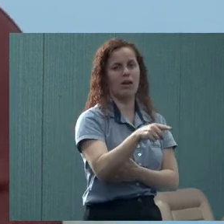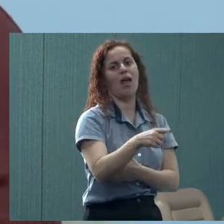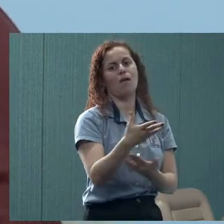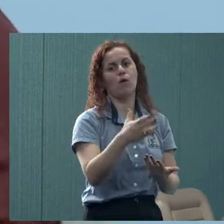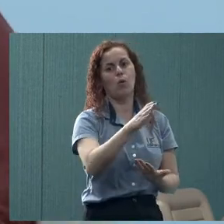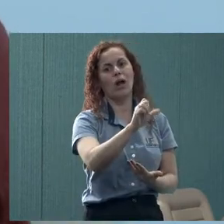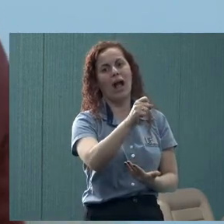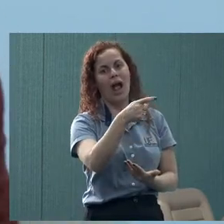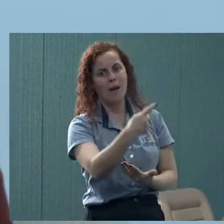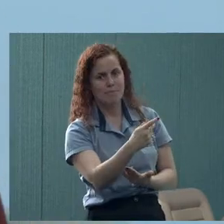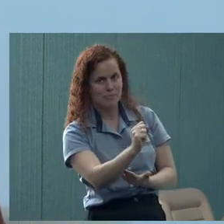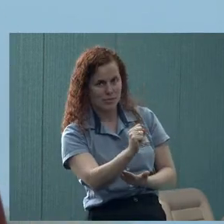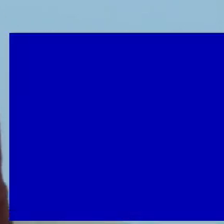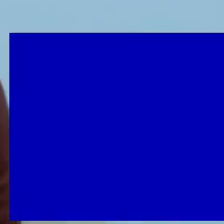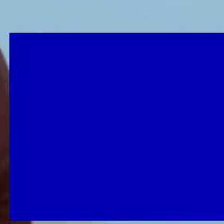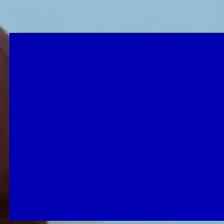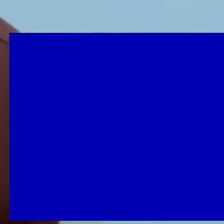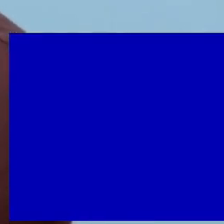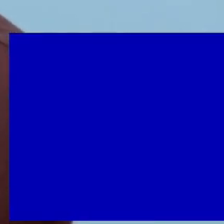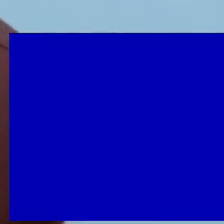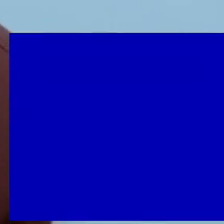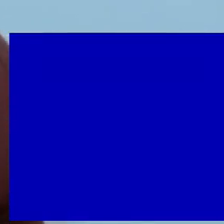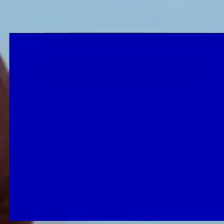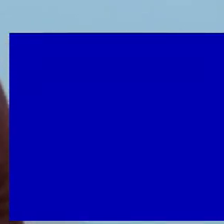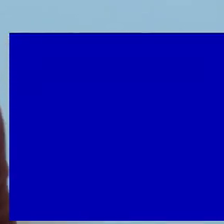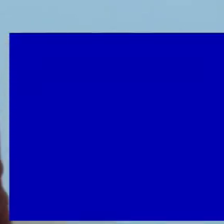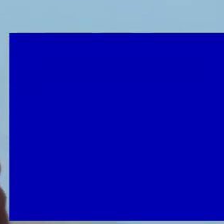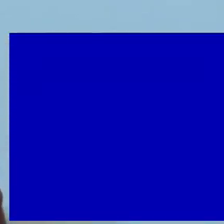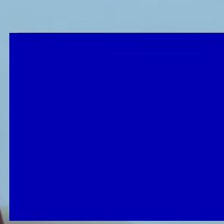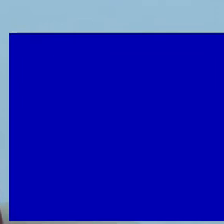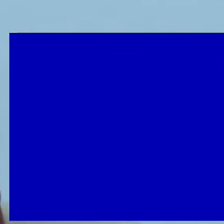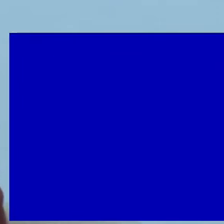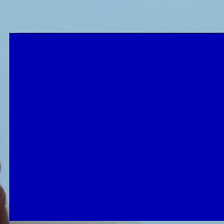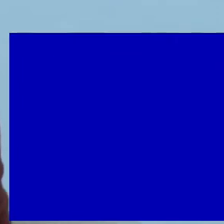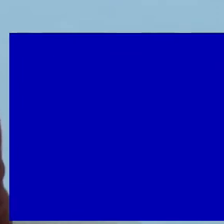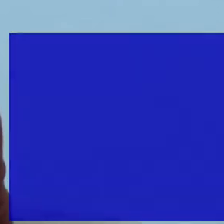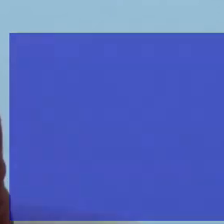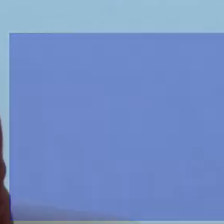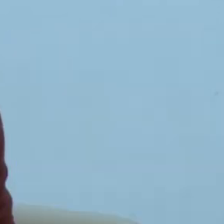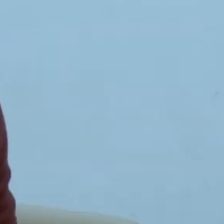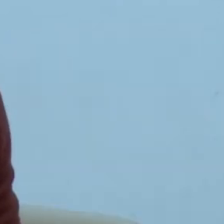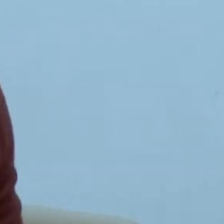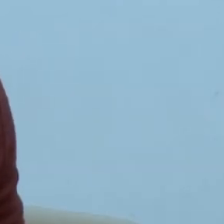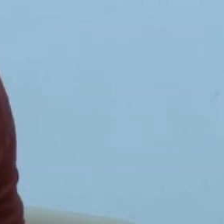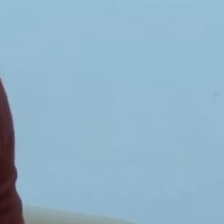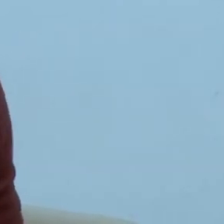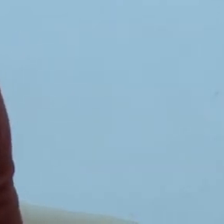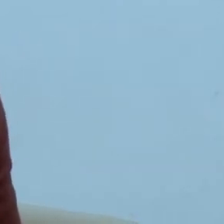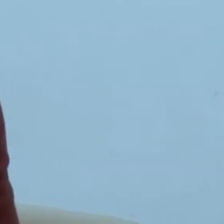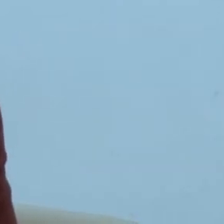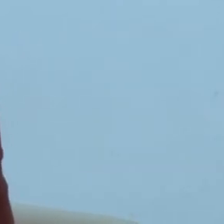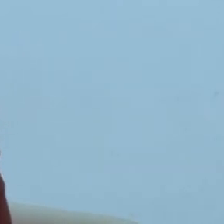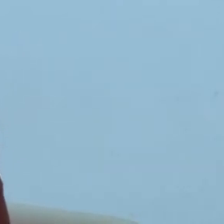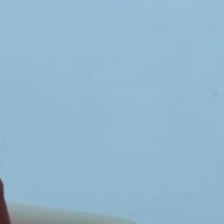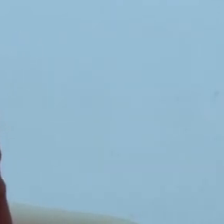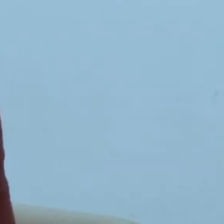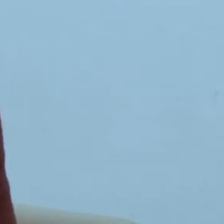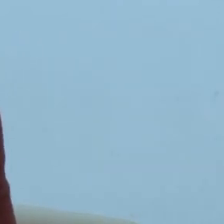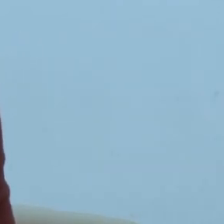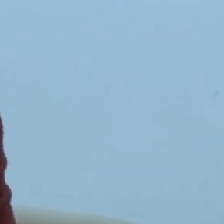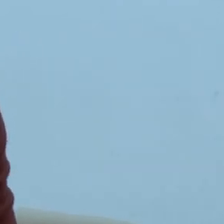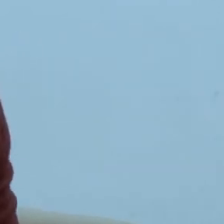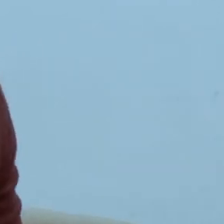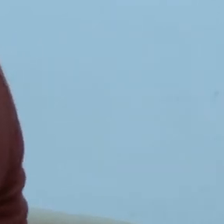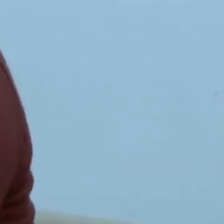enfim. Então, acaba que é um serviço referenciado, porque tem uma população delimitada específica. Mas, qualquer uma